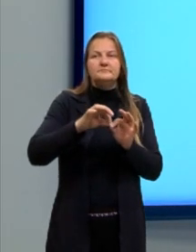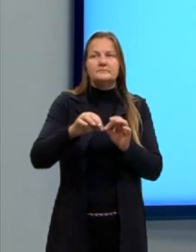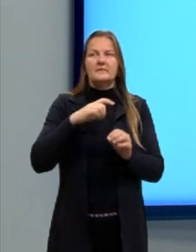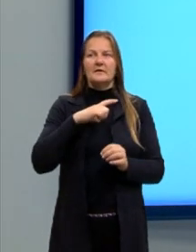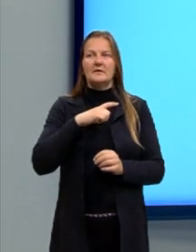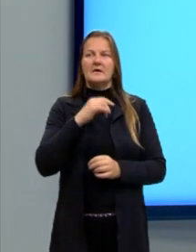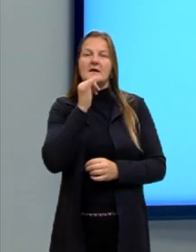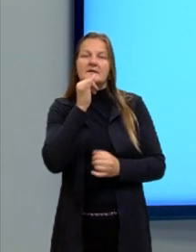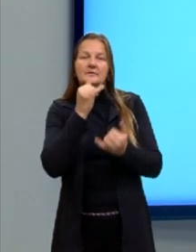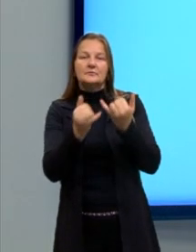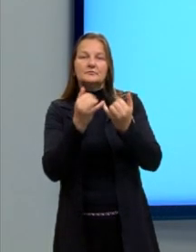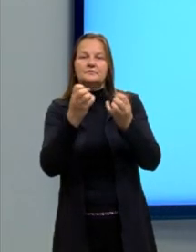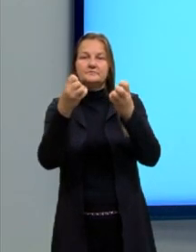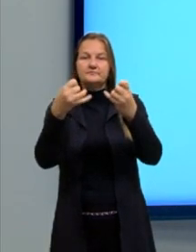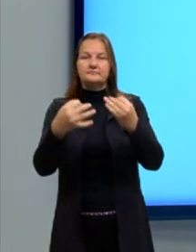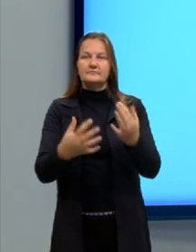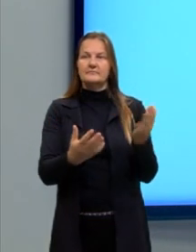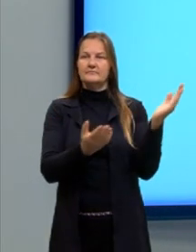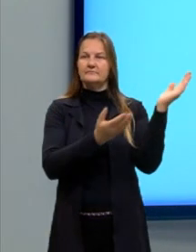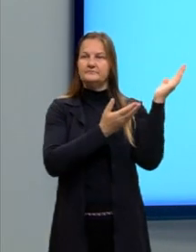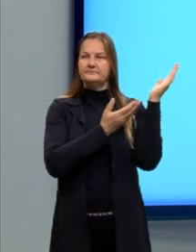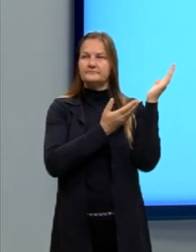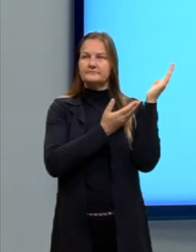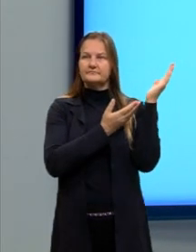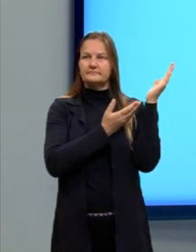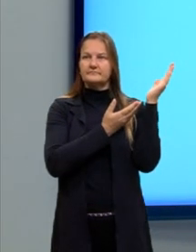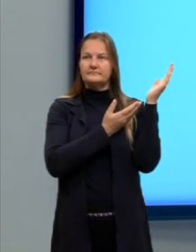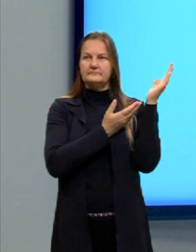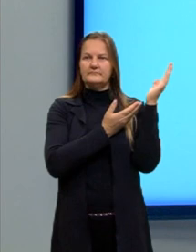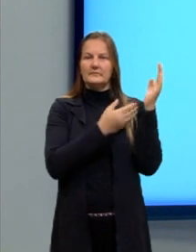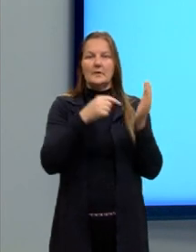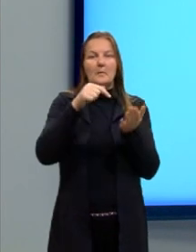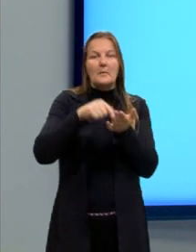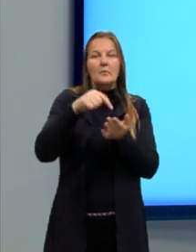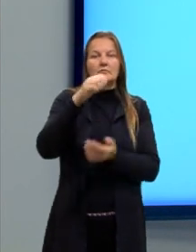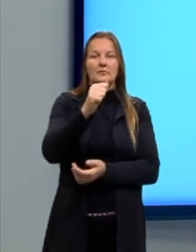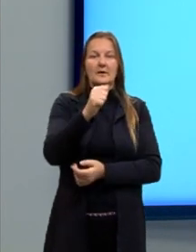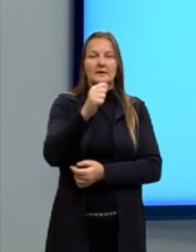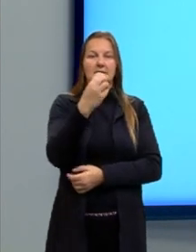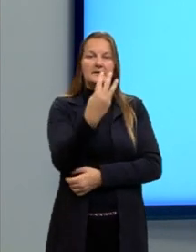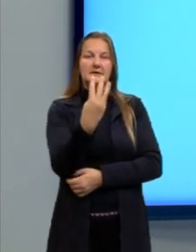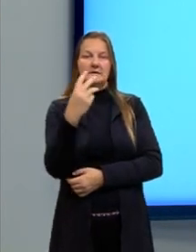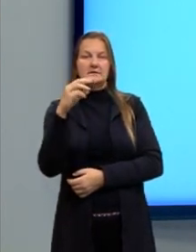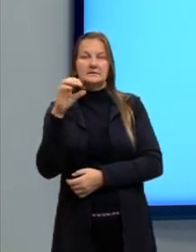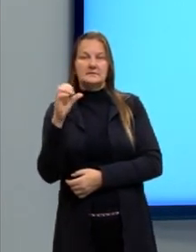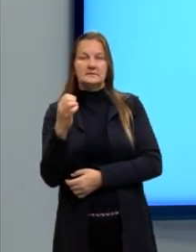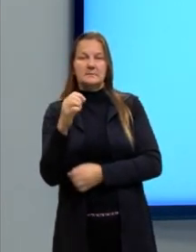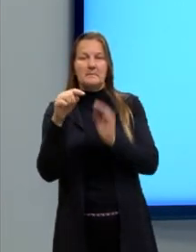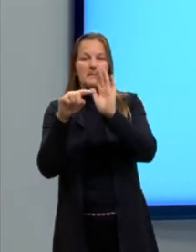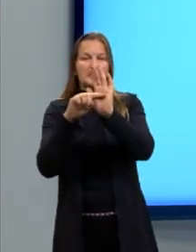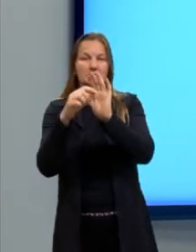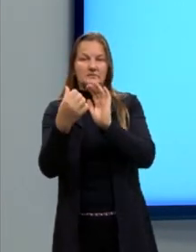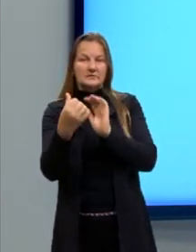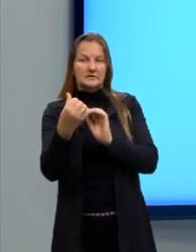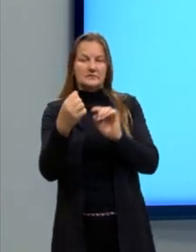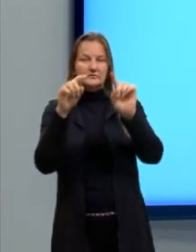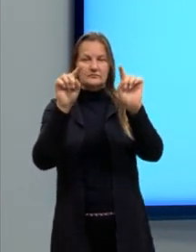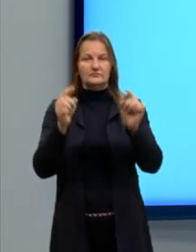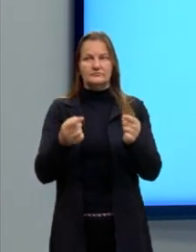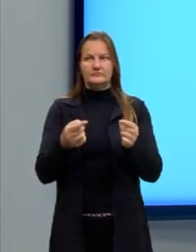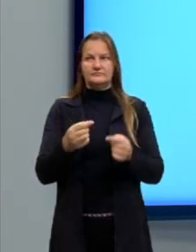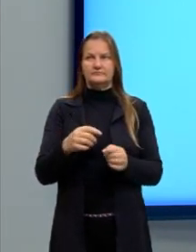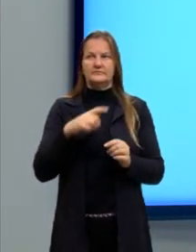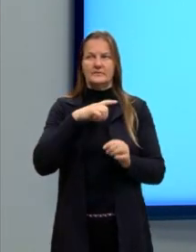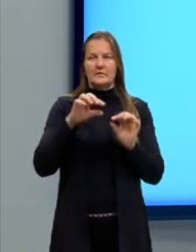um exemplo. Nós temos um ponto A, que tem ali coordenada 3 e menos 6, e nós temos